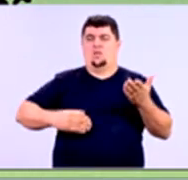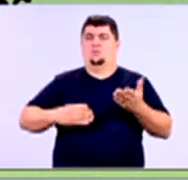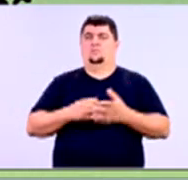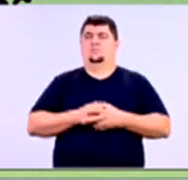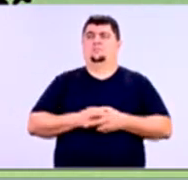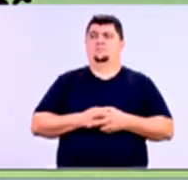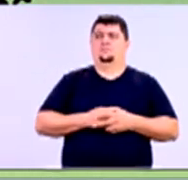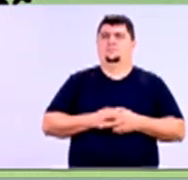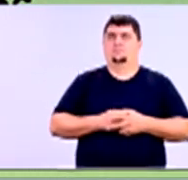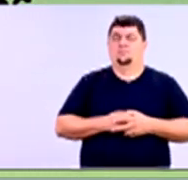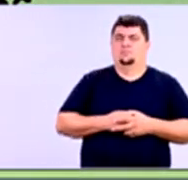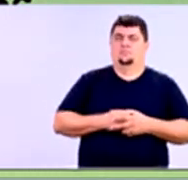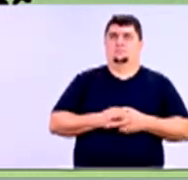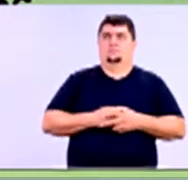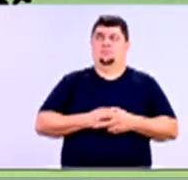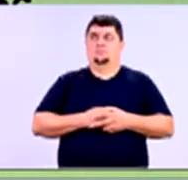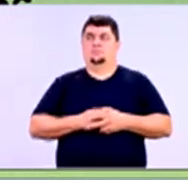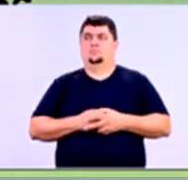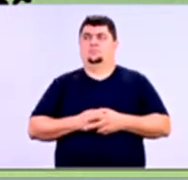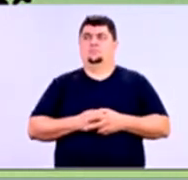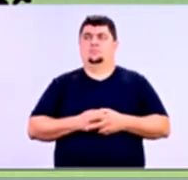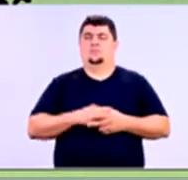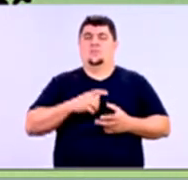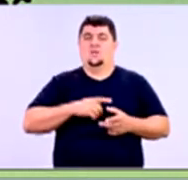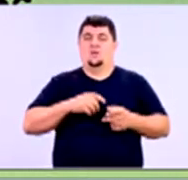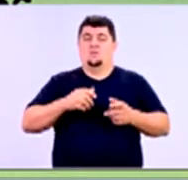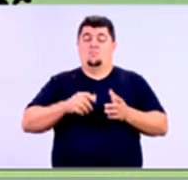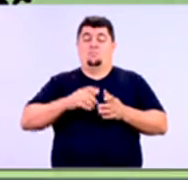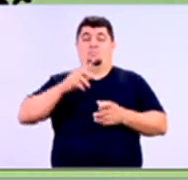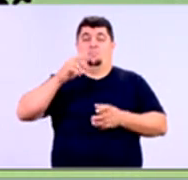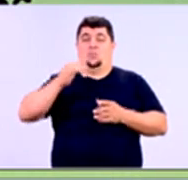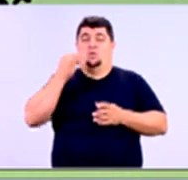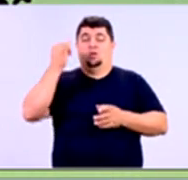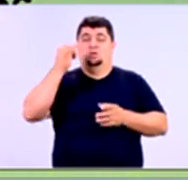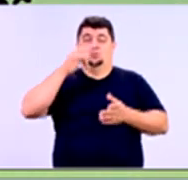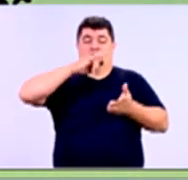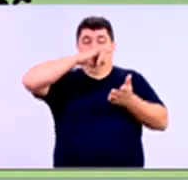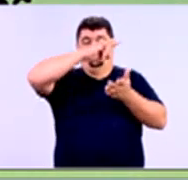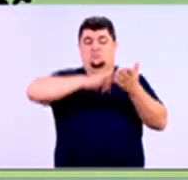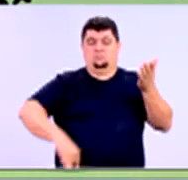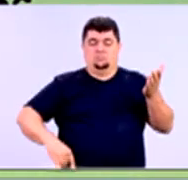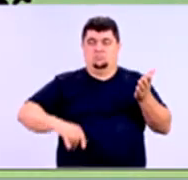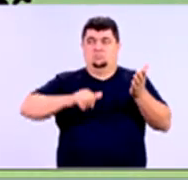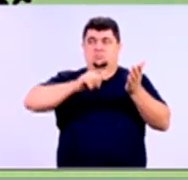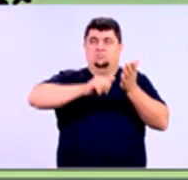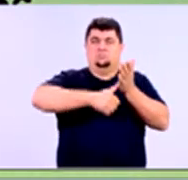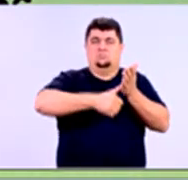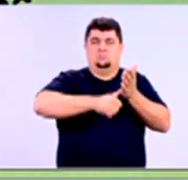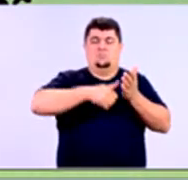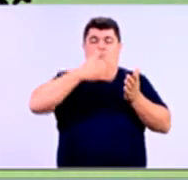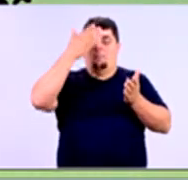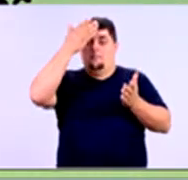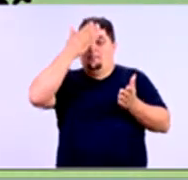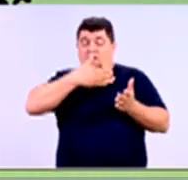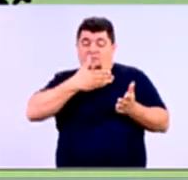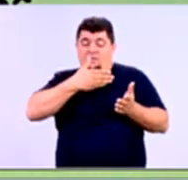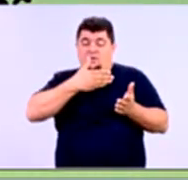Então, além disso, a gente vai ter uma documentação comprobatória destes